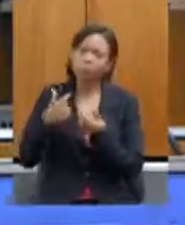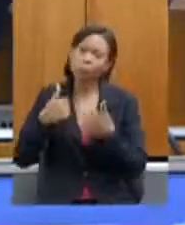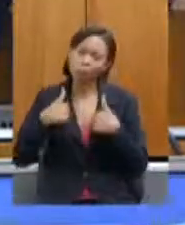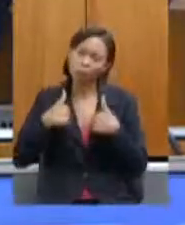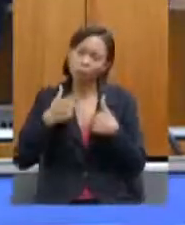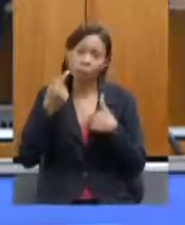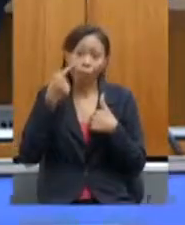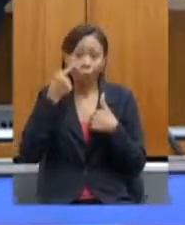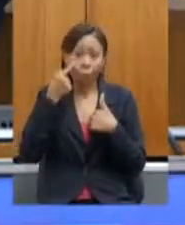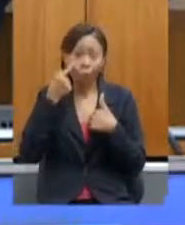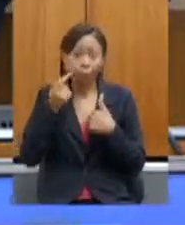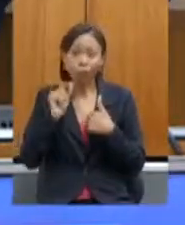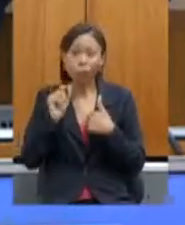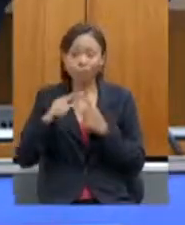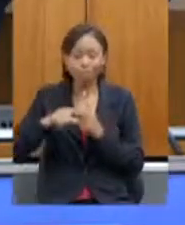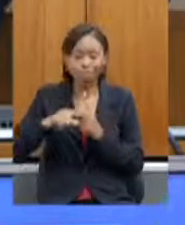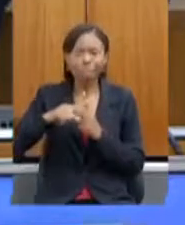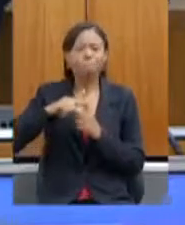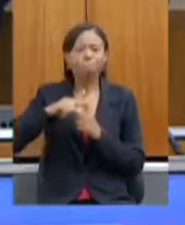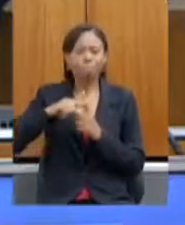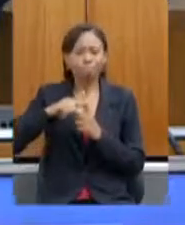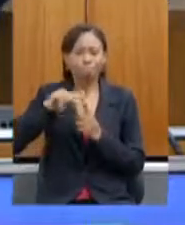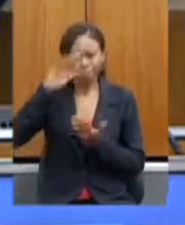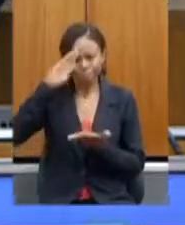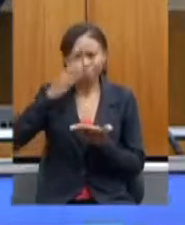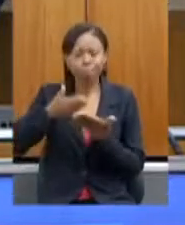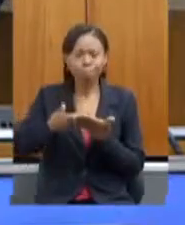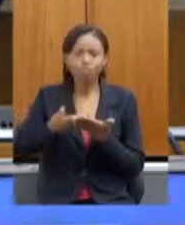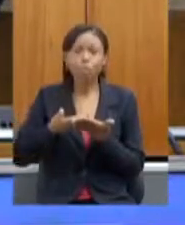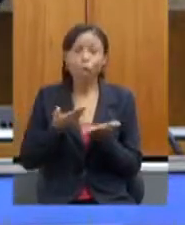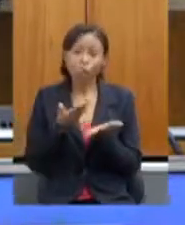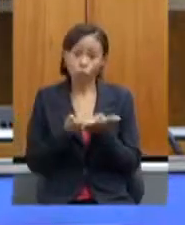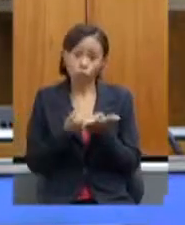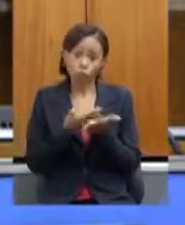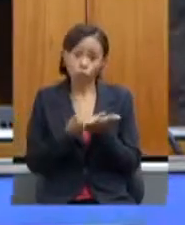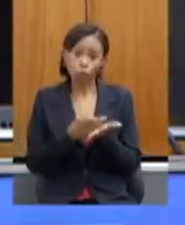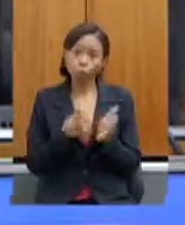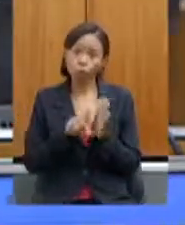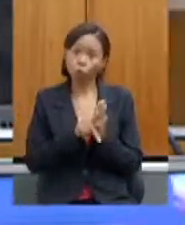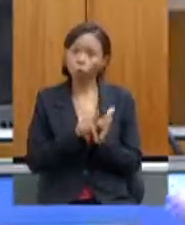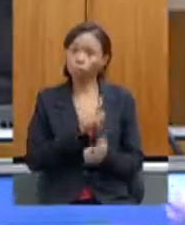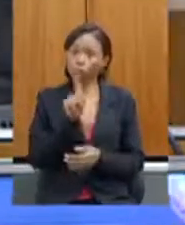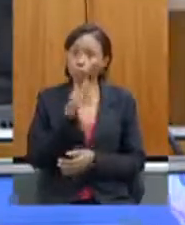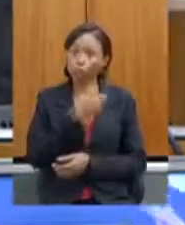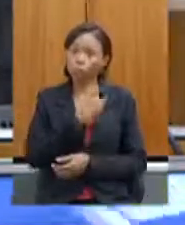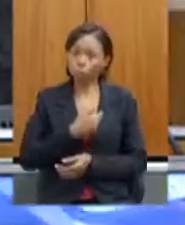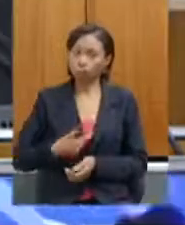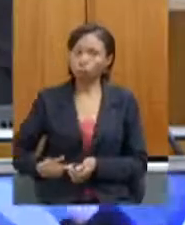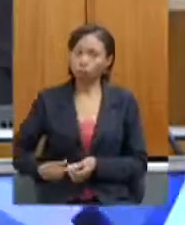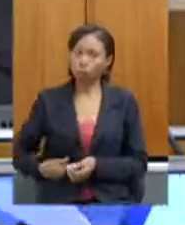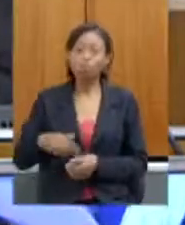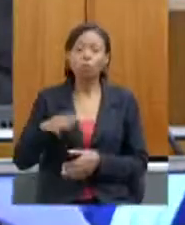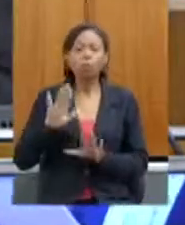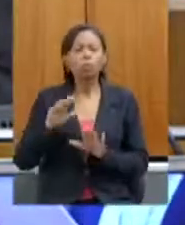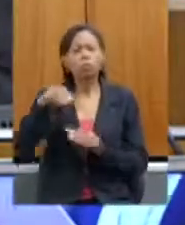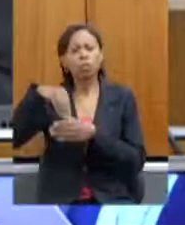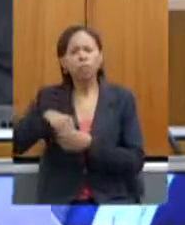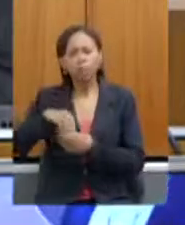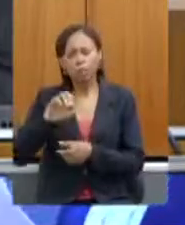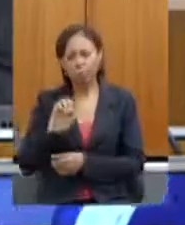muita confiança esse estudo está sendo feito no governo nós temos na EMATER mais de mil